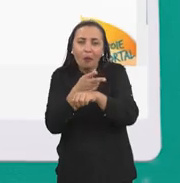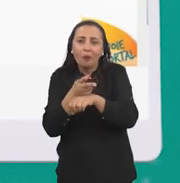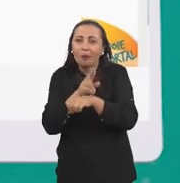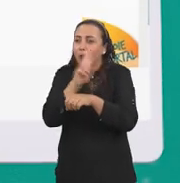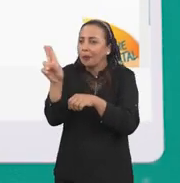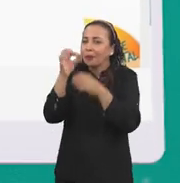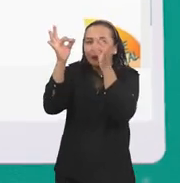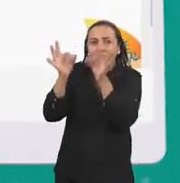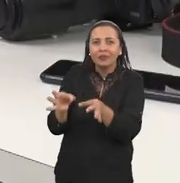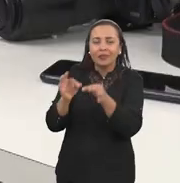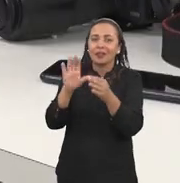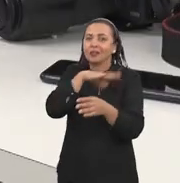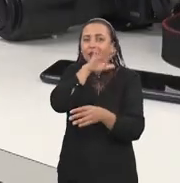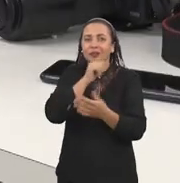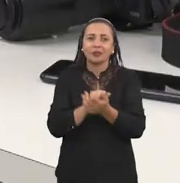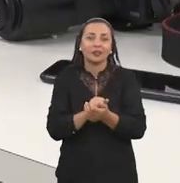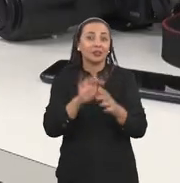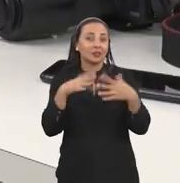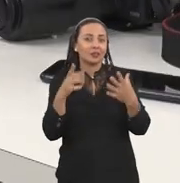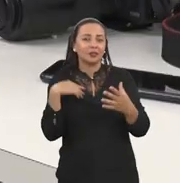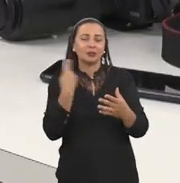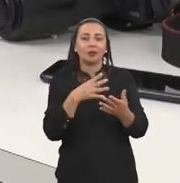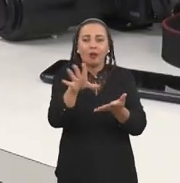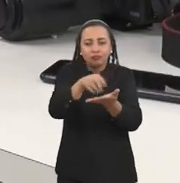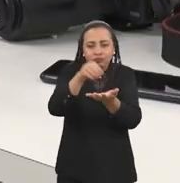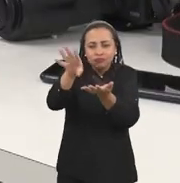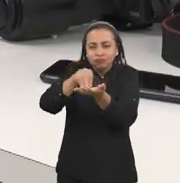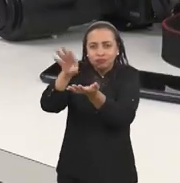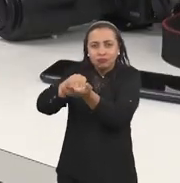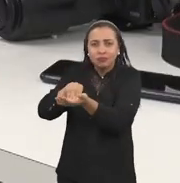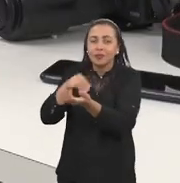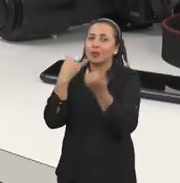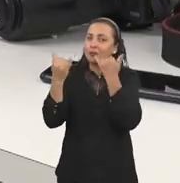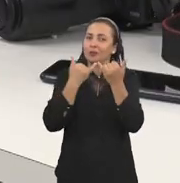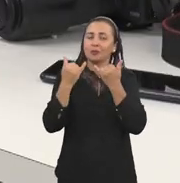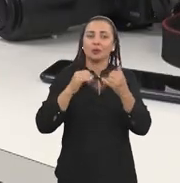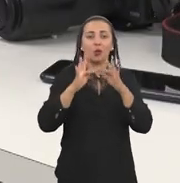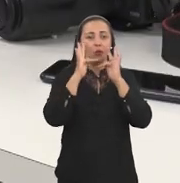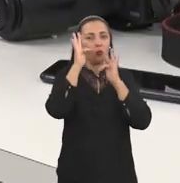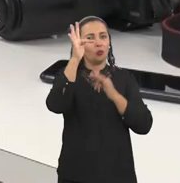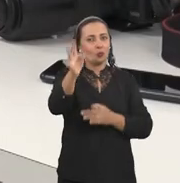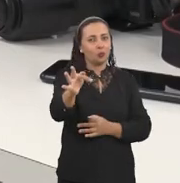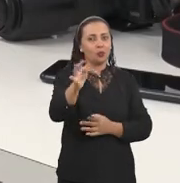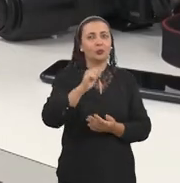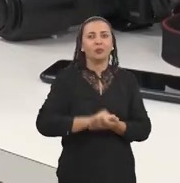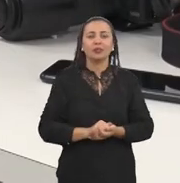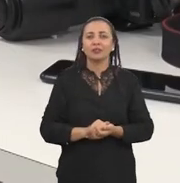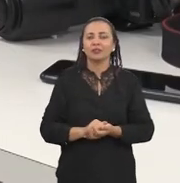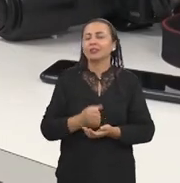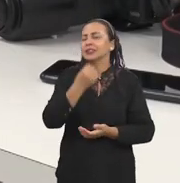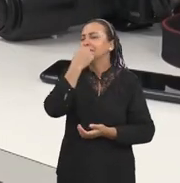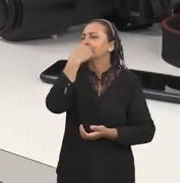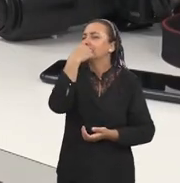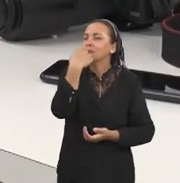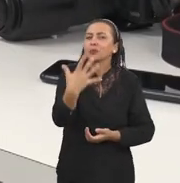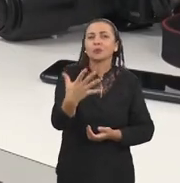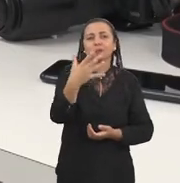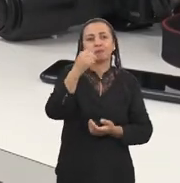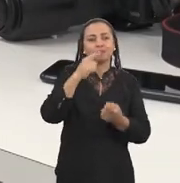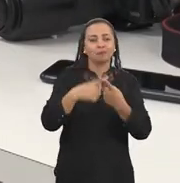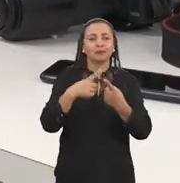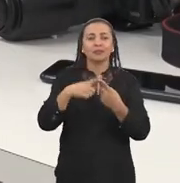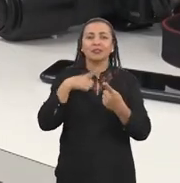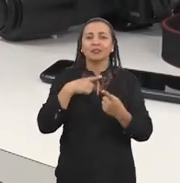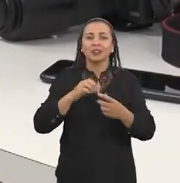correta daquele indivíduo. E aí a partir desse momento que a gente colhe essas informações, no futuro isso vai